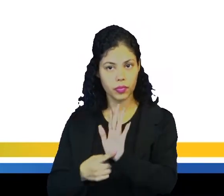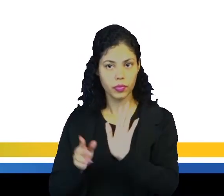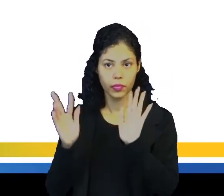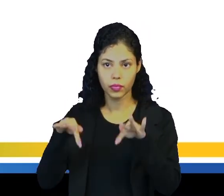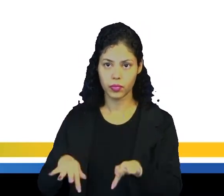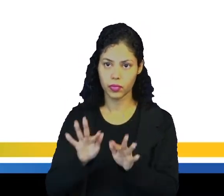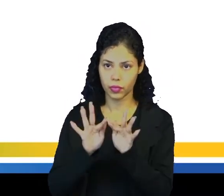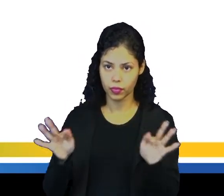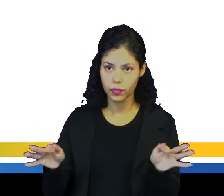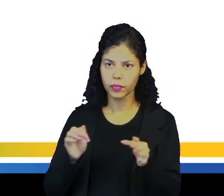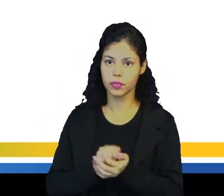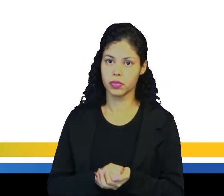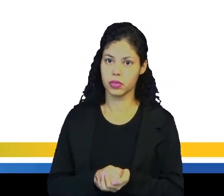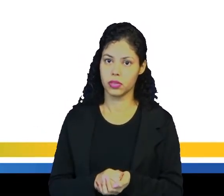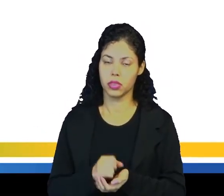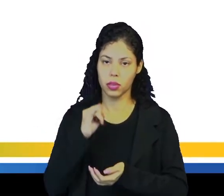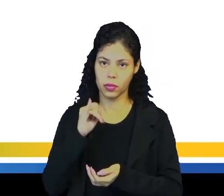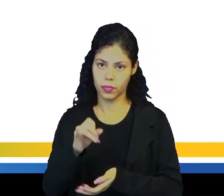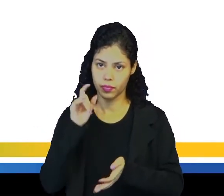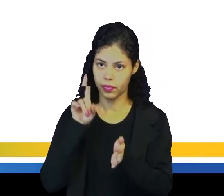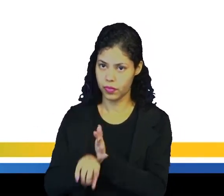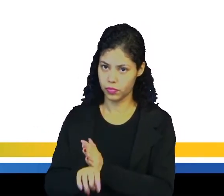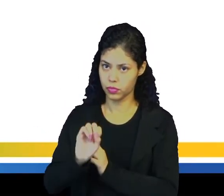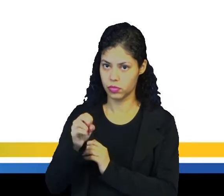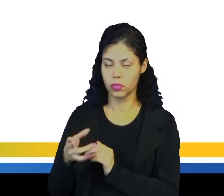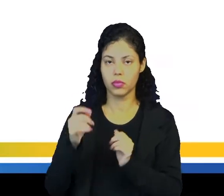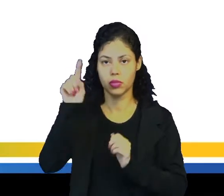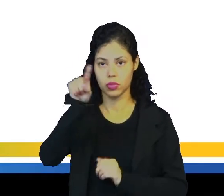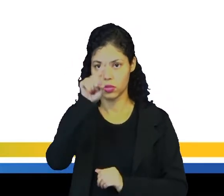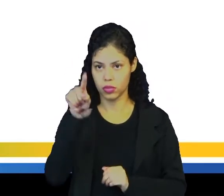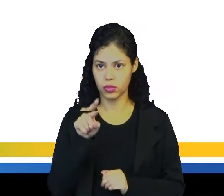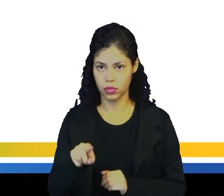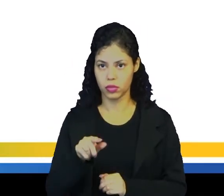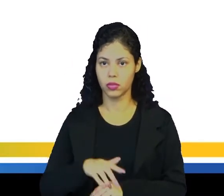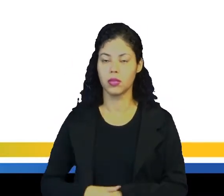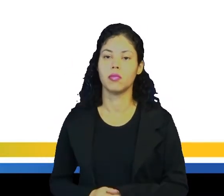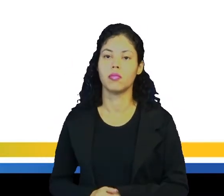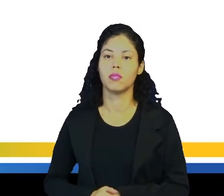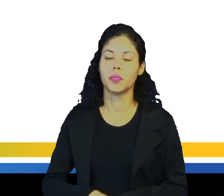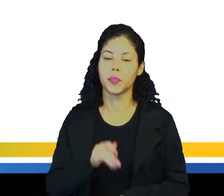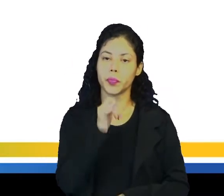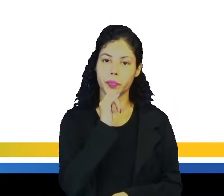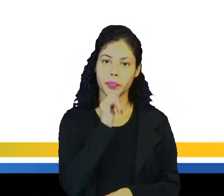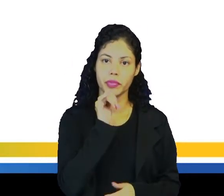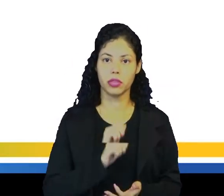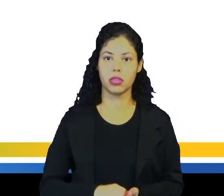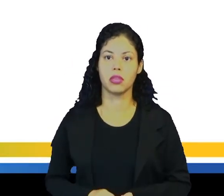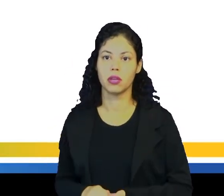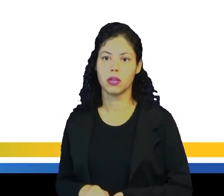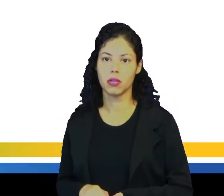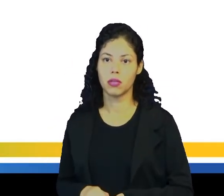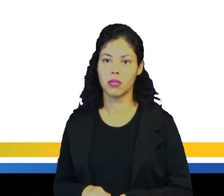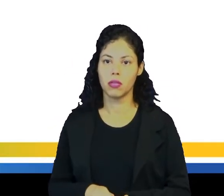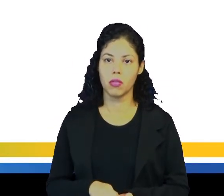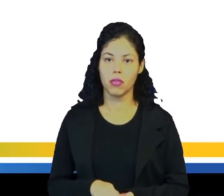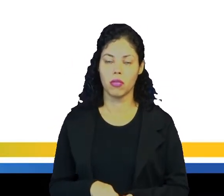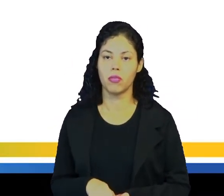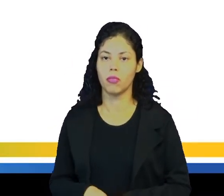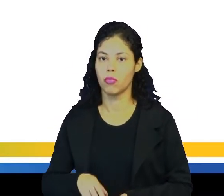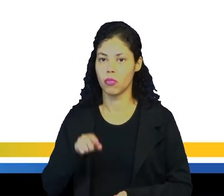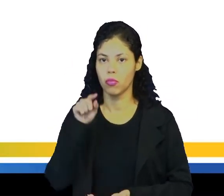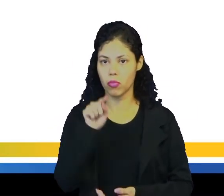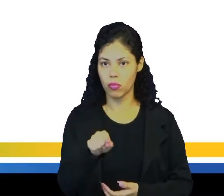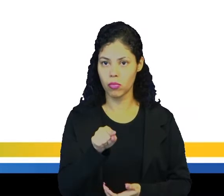Que indica o final da frase, se esta não for uma pergunta ou uma exclamação. Por exemplo, we are leaving now,